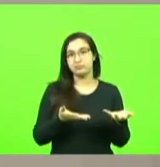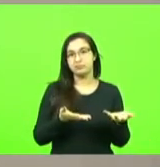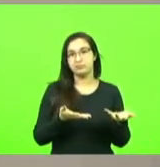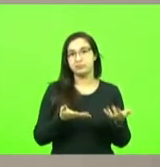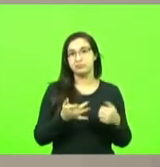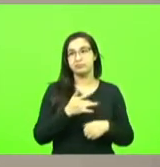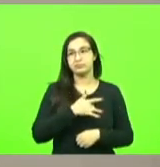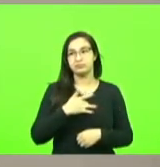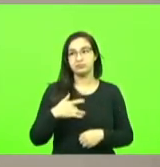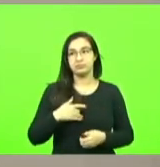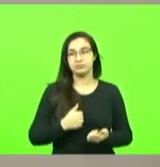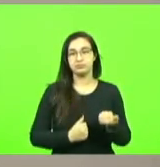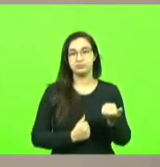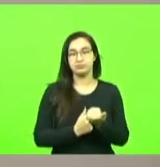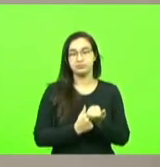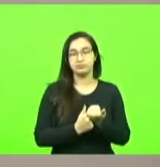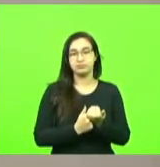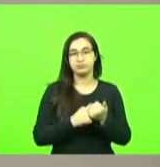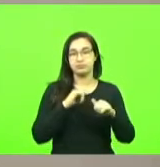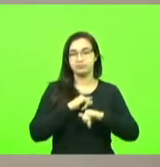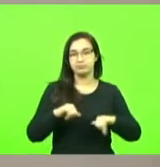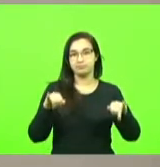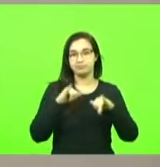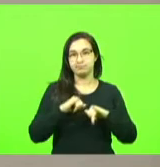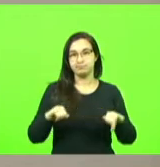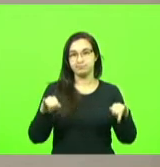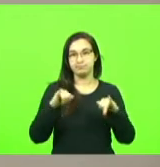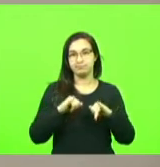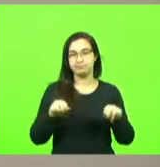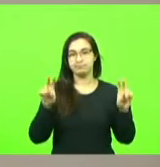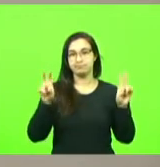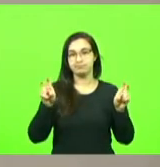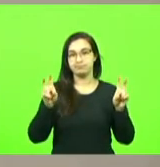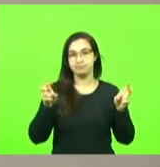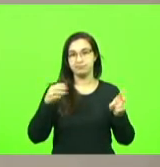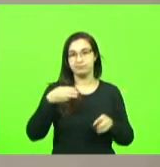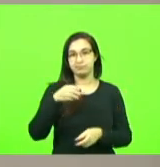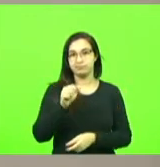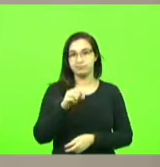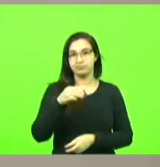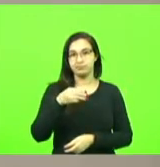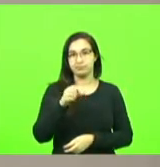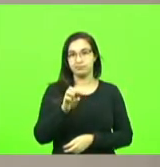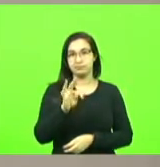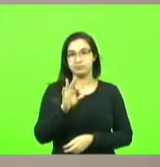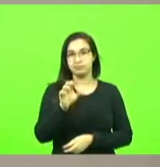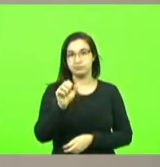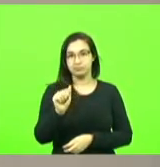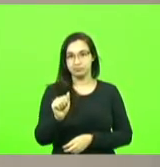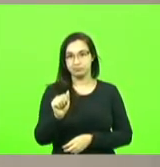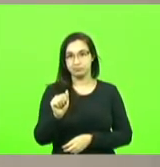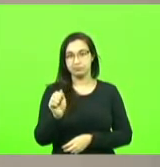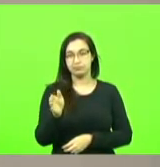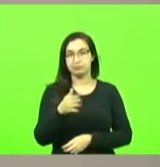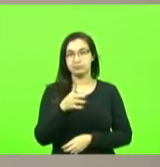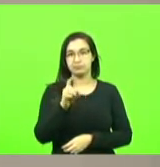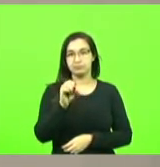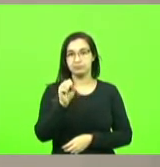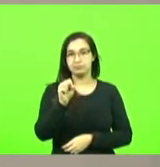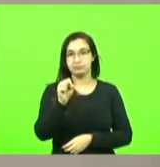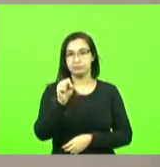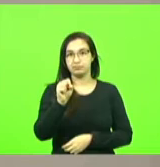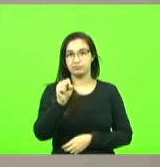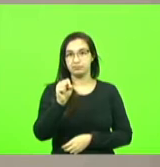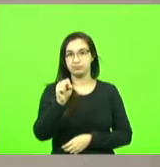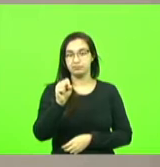intitulada mamata dos refrigerantes em discussão